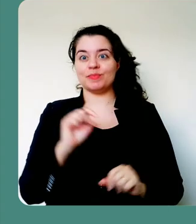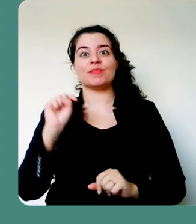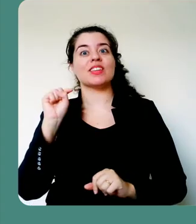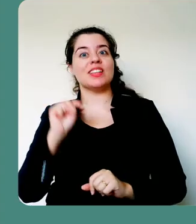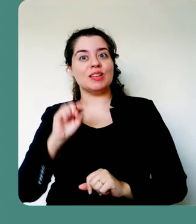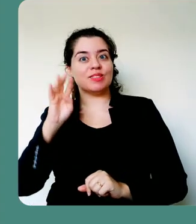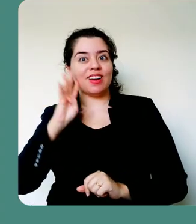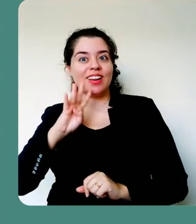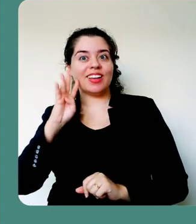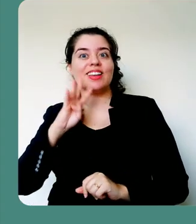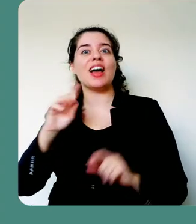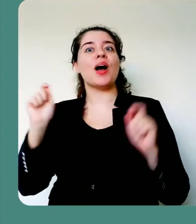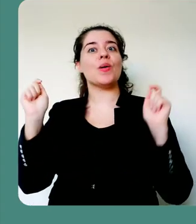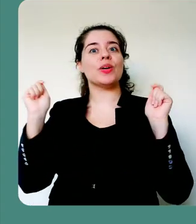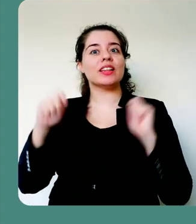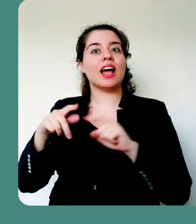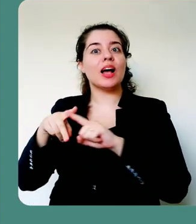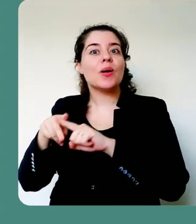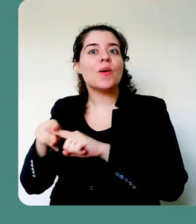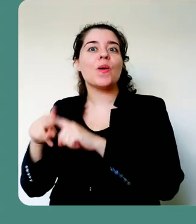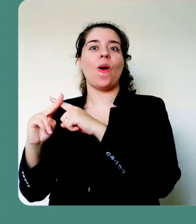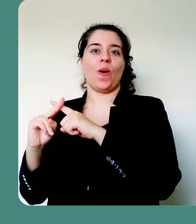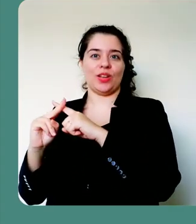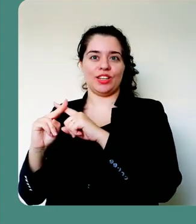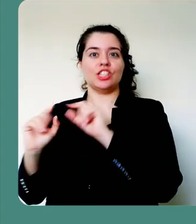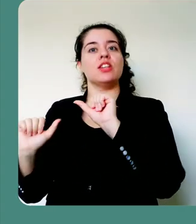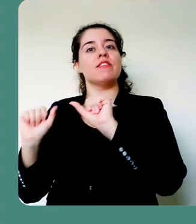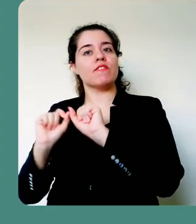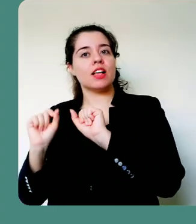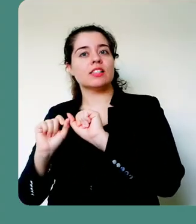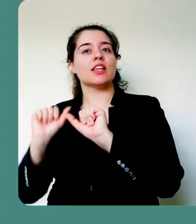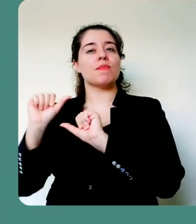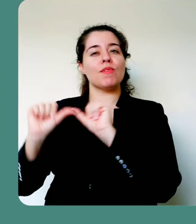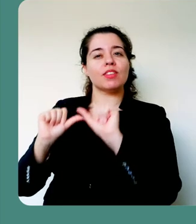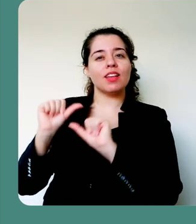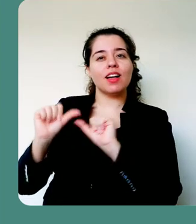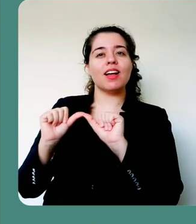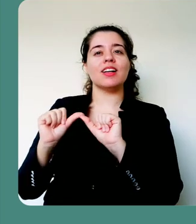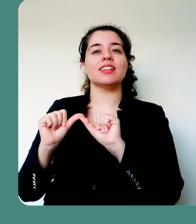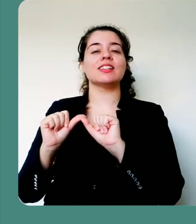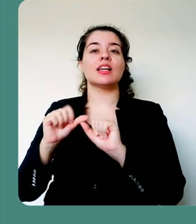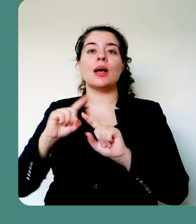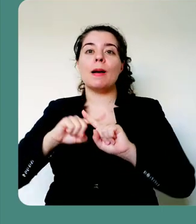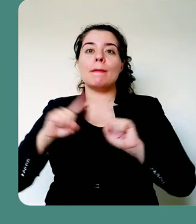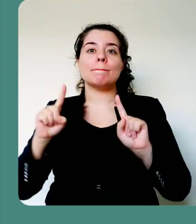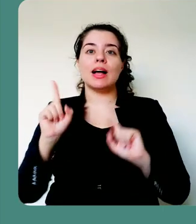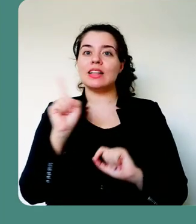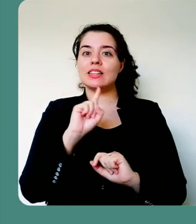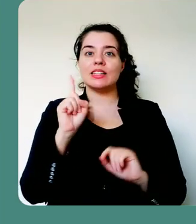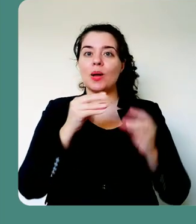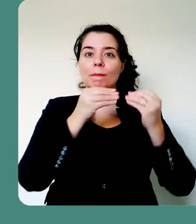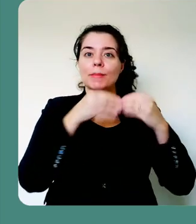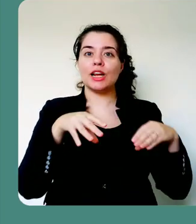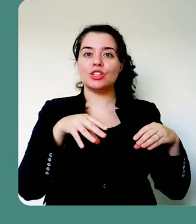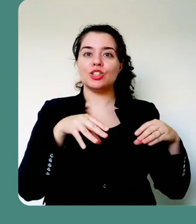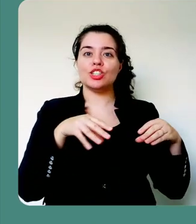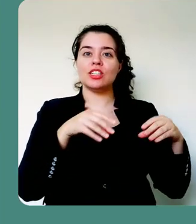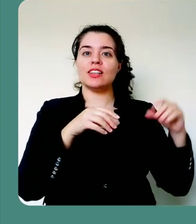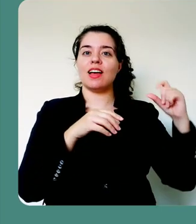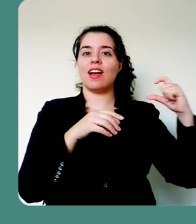alterações, sem causar nenhum tipo de prejuízo para os slides que vêm antes ou após.